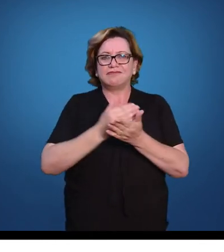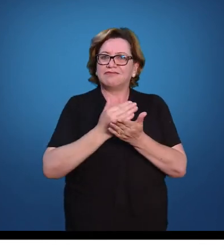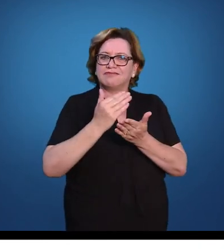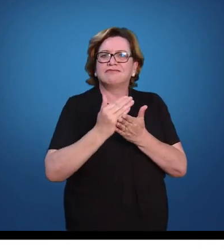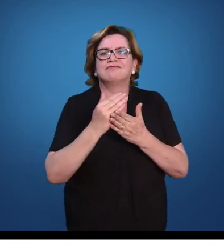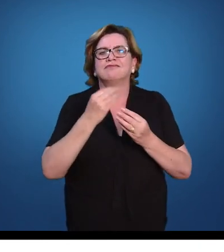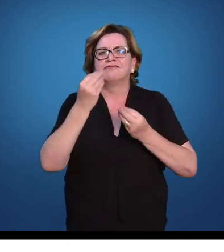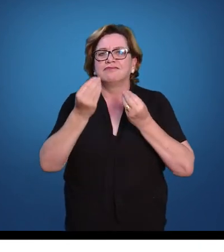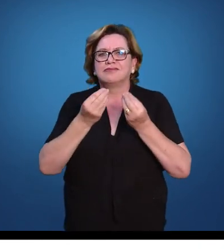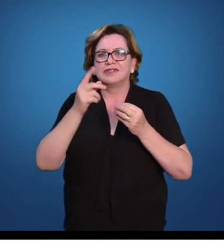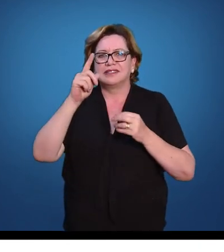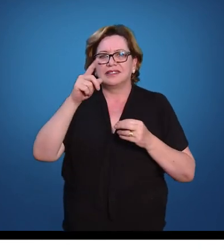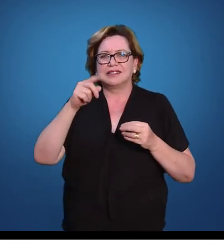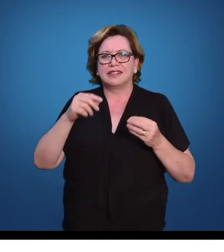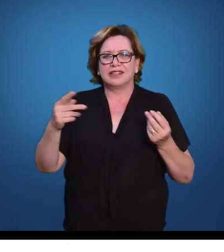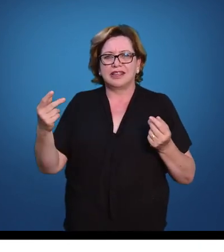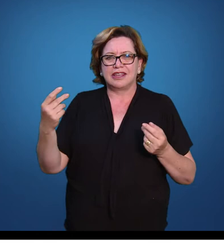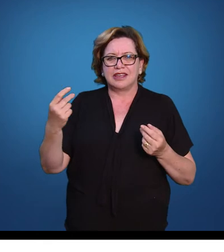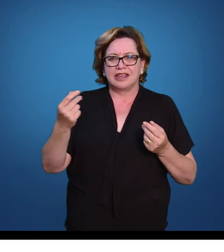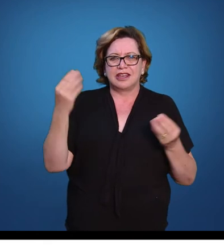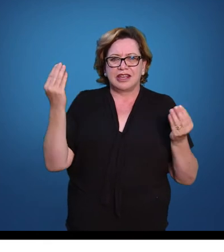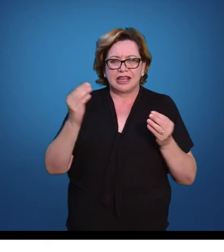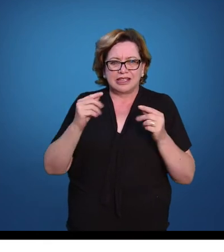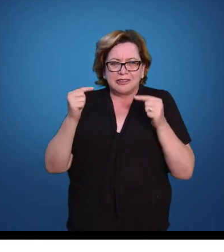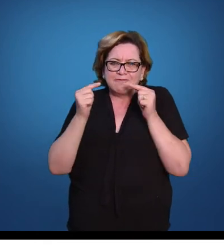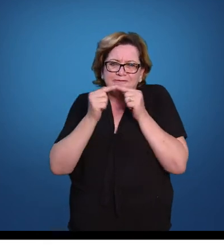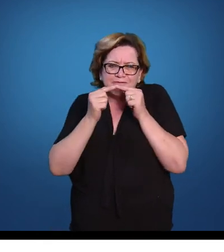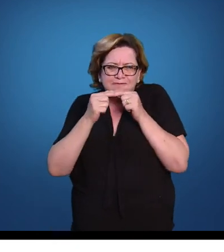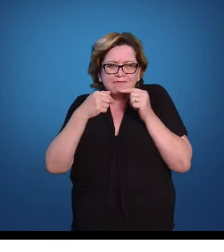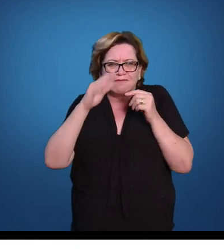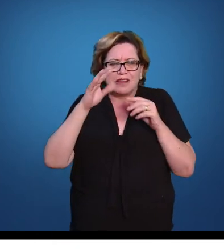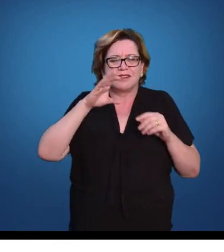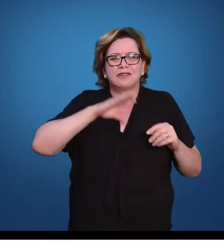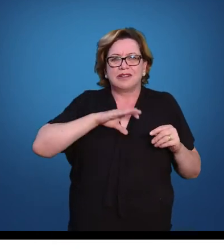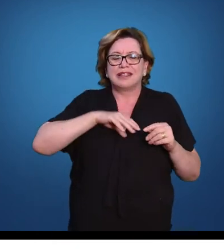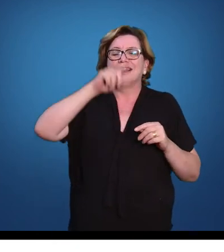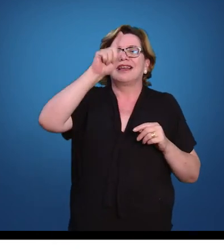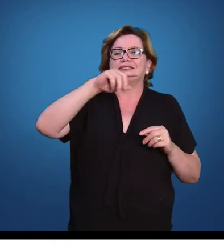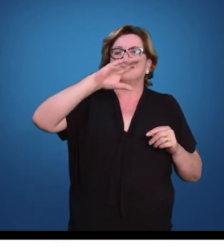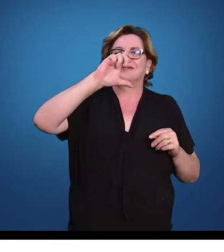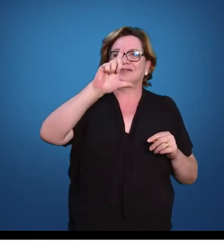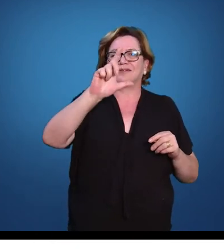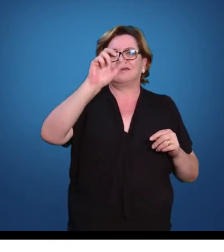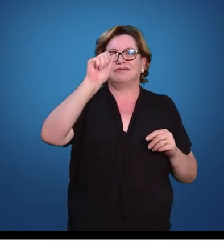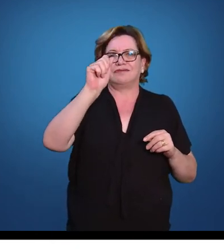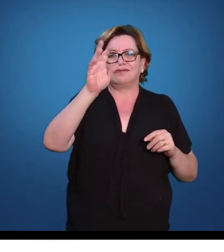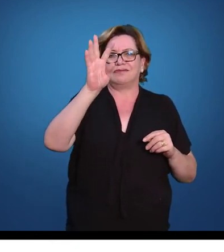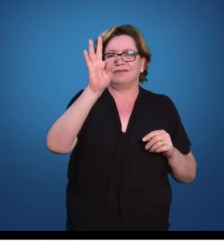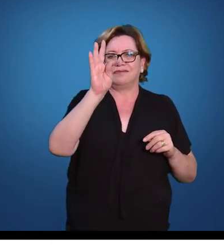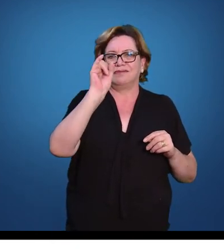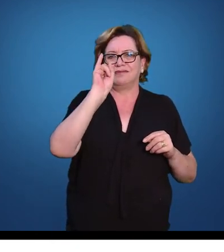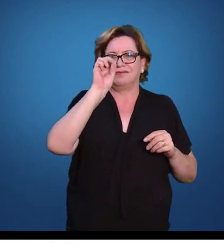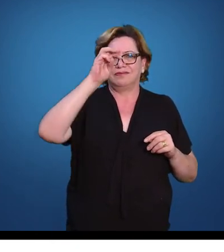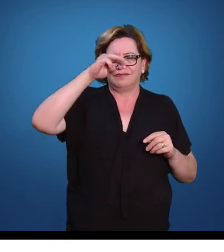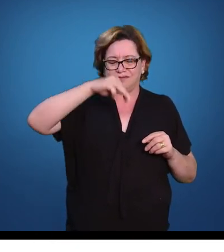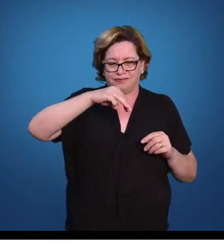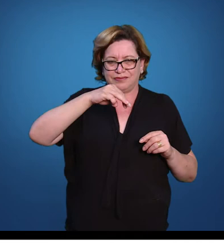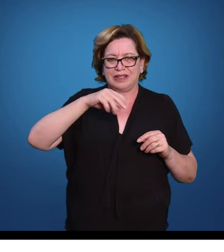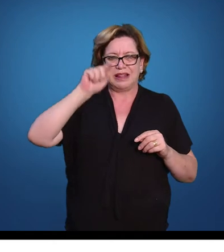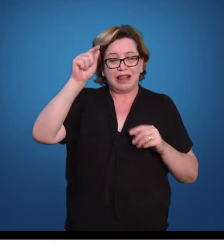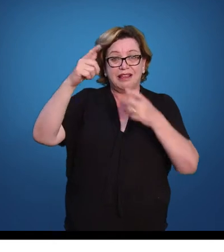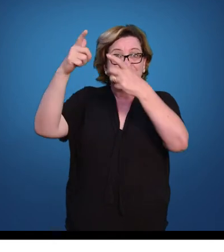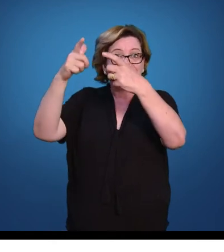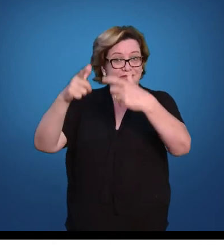que vai ser o nosso legado mais imediato com a língua portuguesa, que é o latim. Então, nós temos naquela região que foi